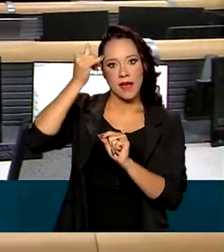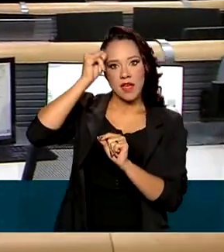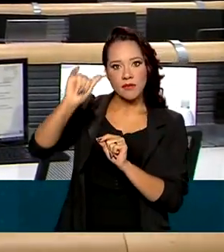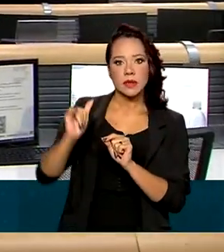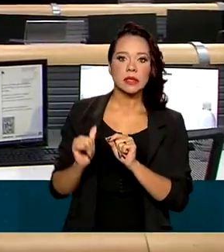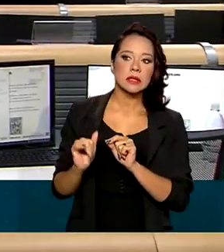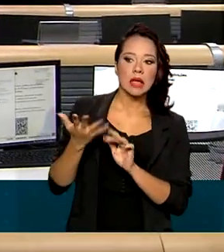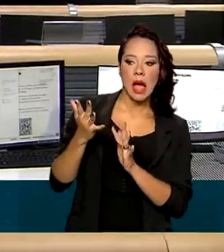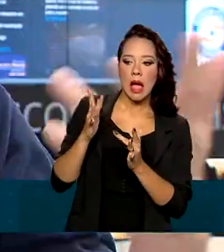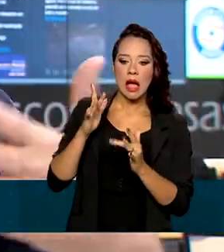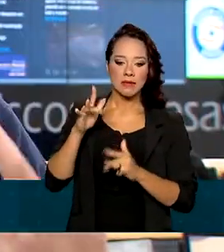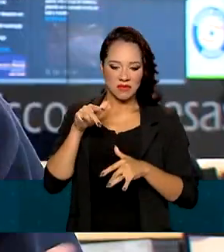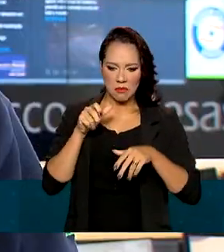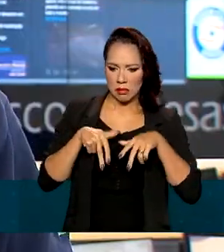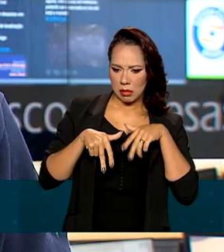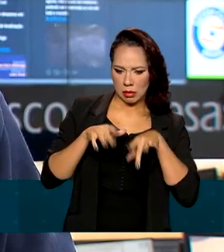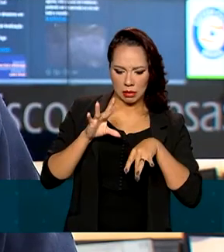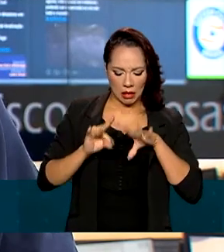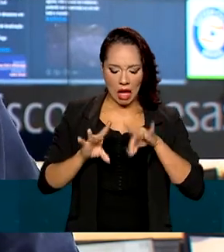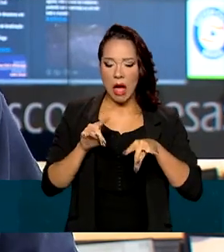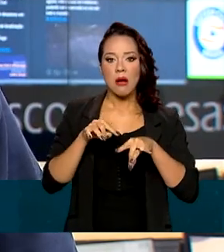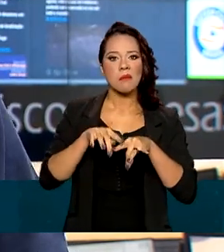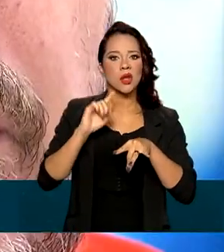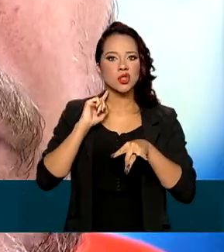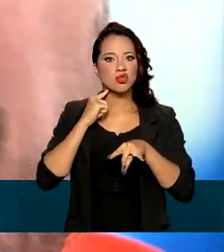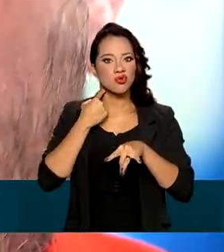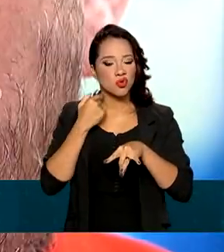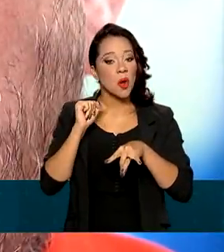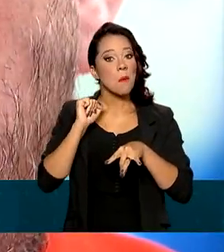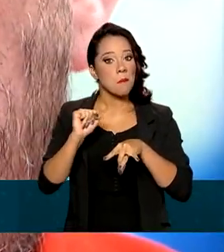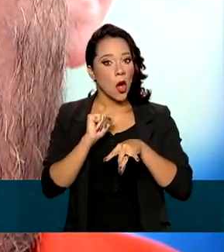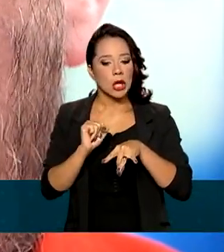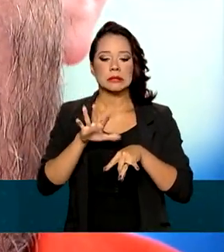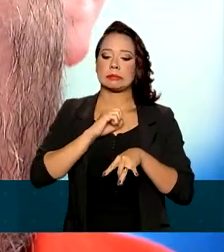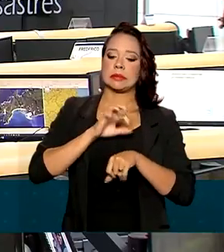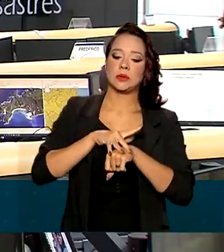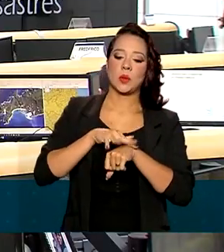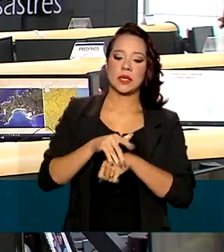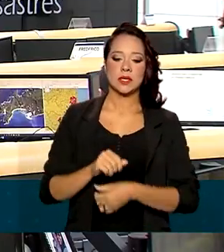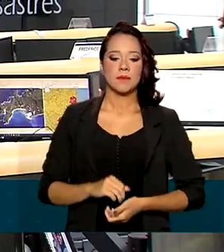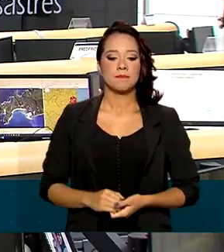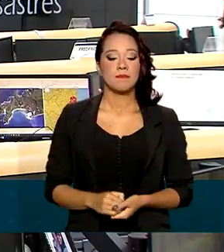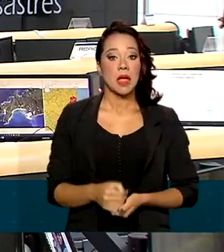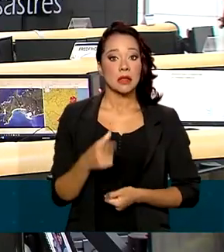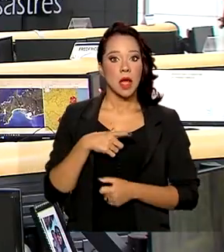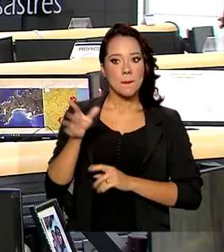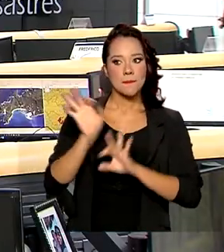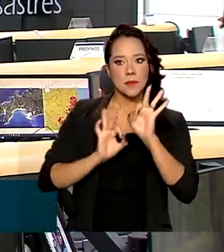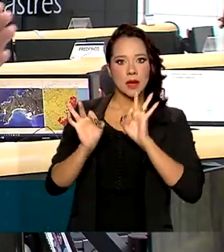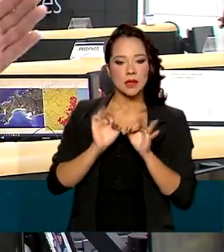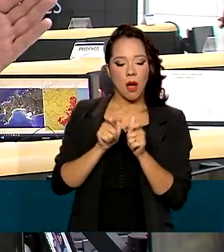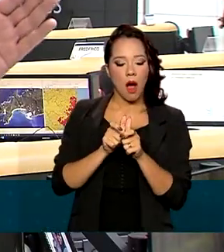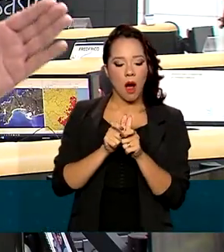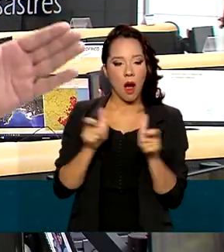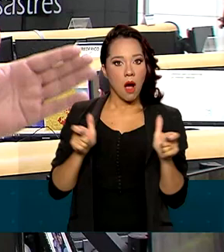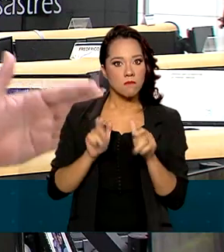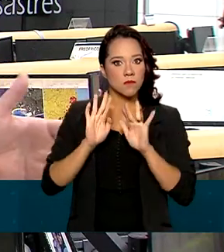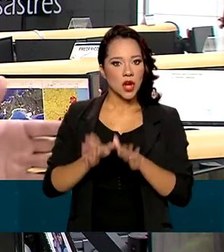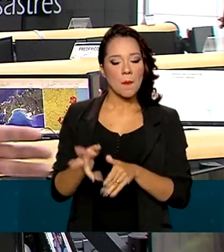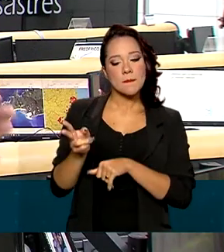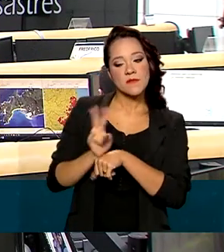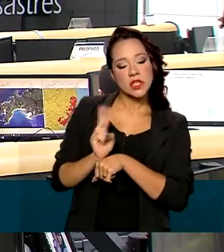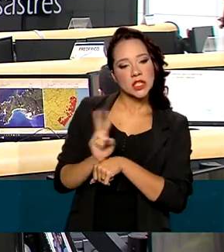contato com a água que pode estar contaminada e provocar doenças. Nós temos uma preparação ampla, seja no